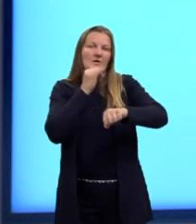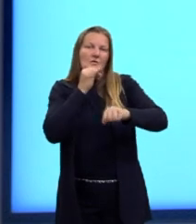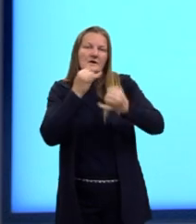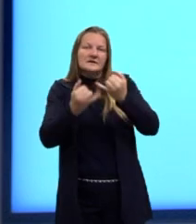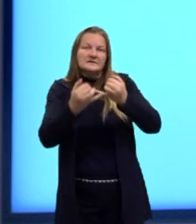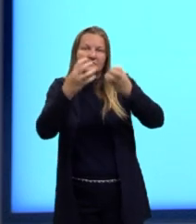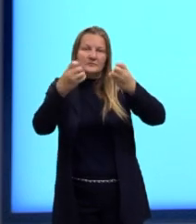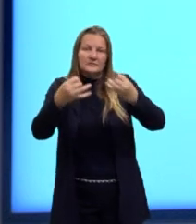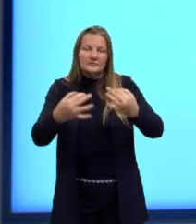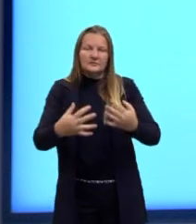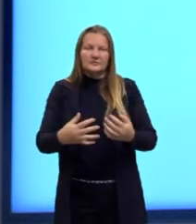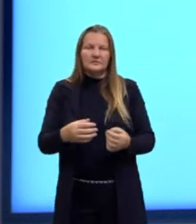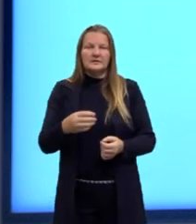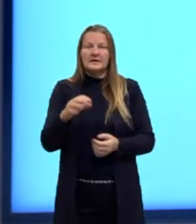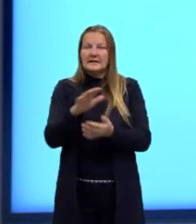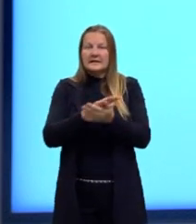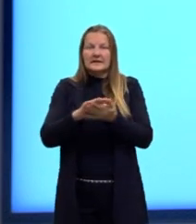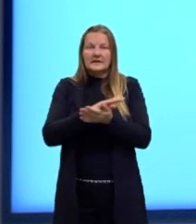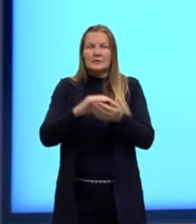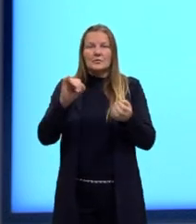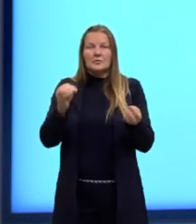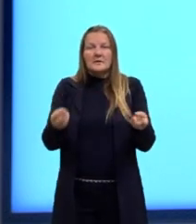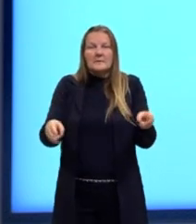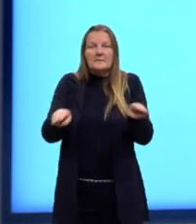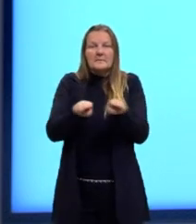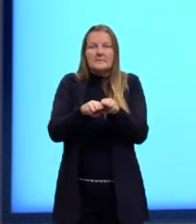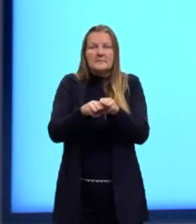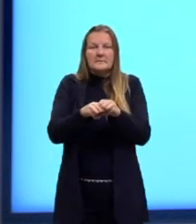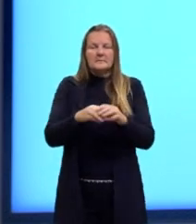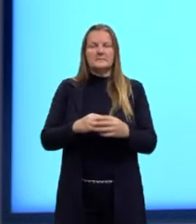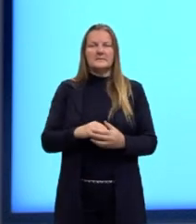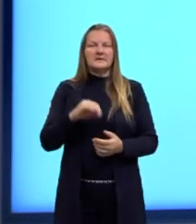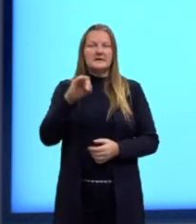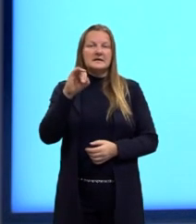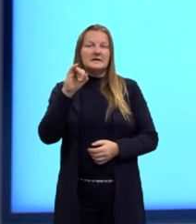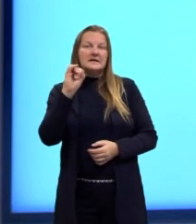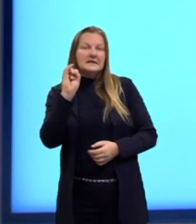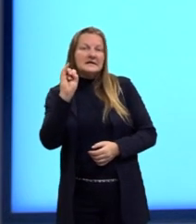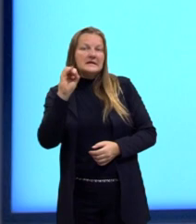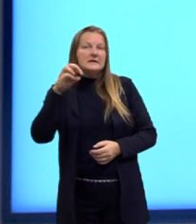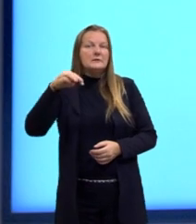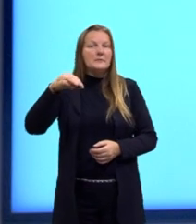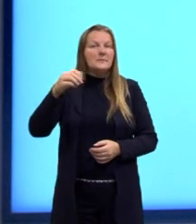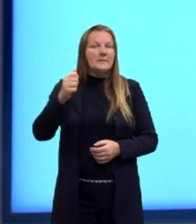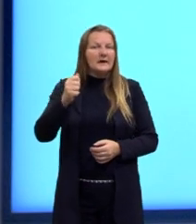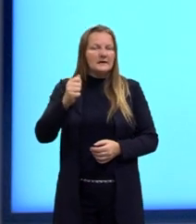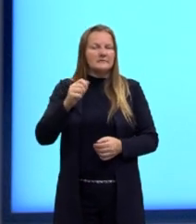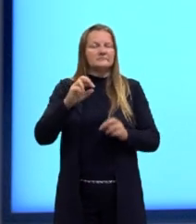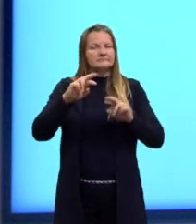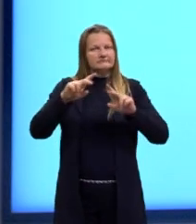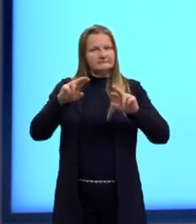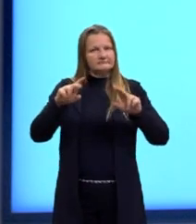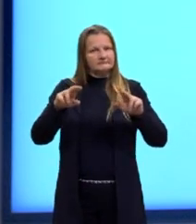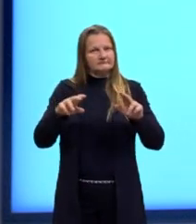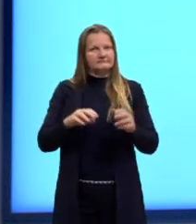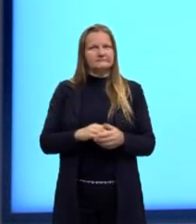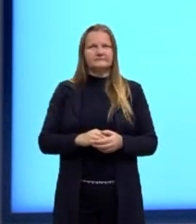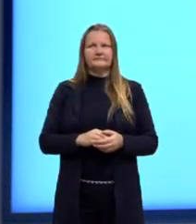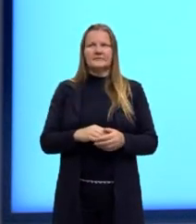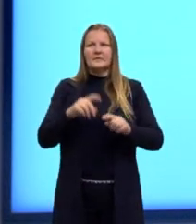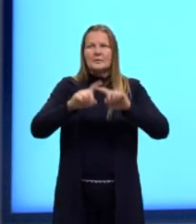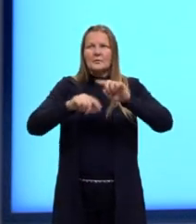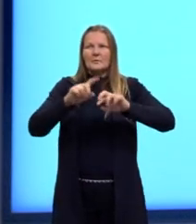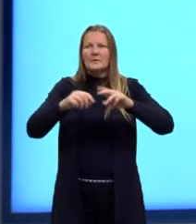totalmente imantado, né? Com propriedades já de um imã. Bom, então, aqui a gente tem, né? Um